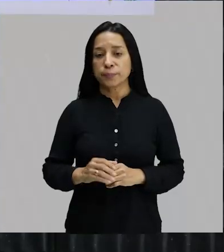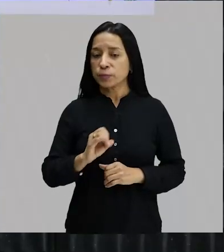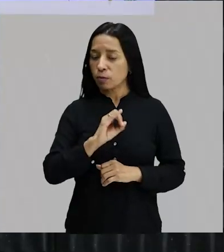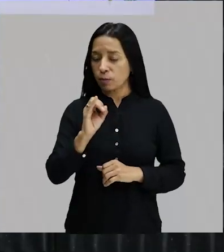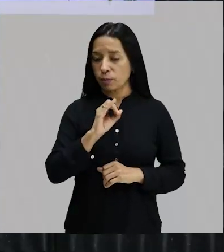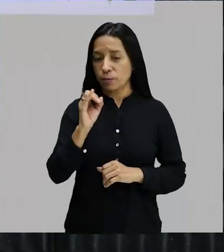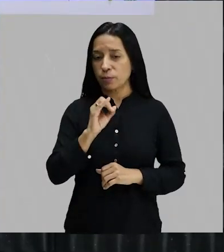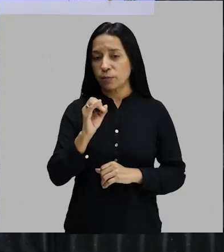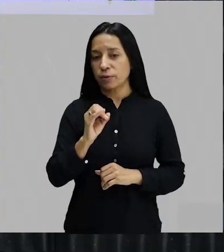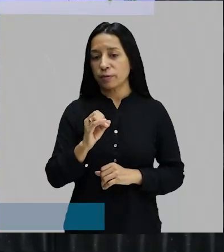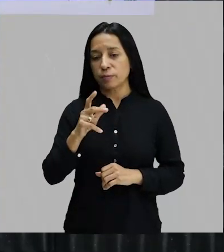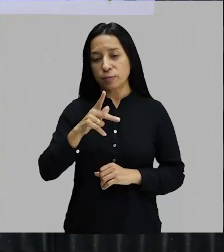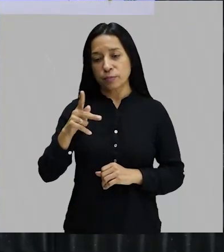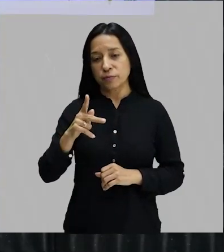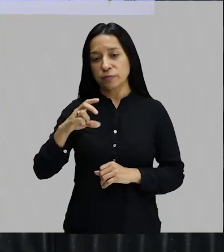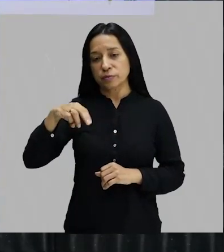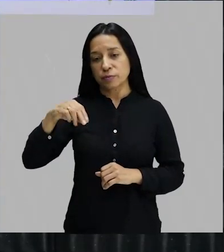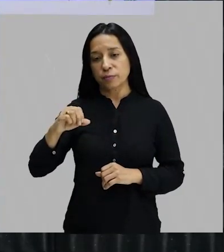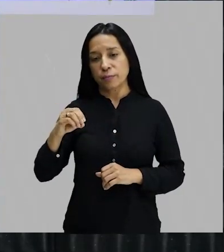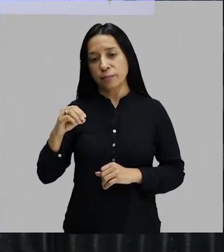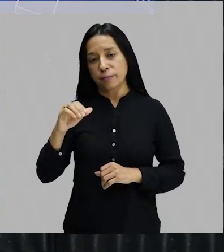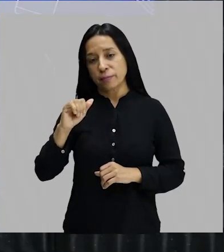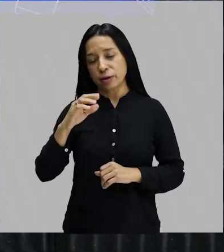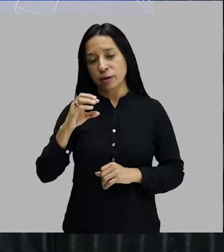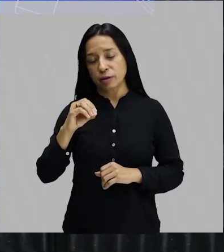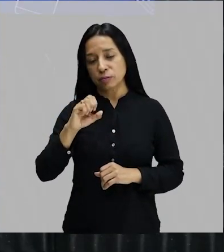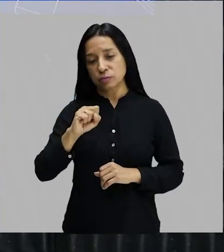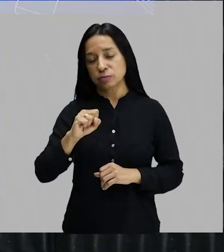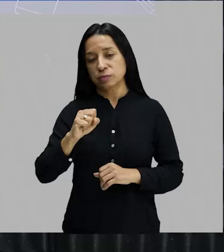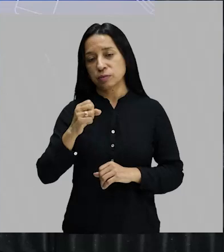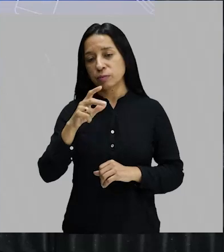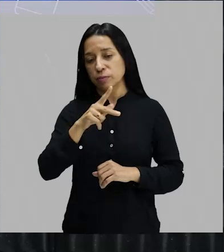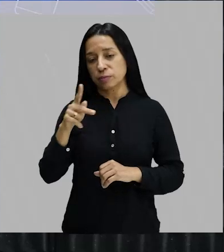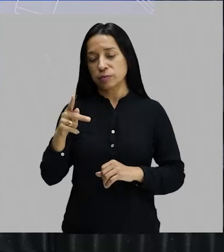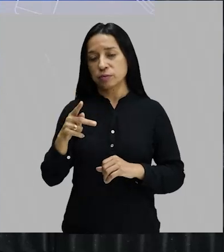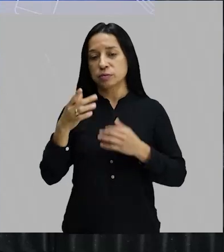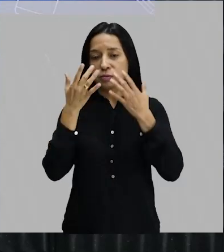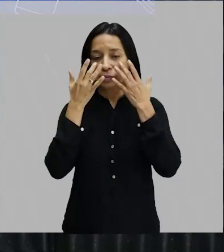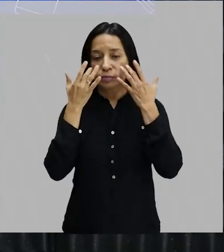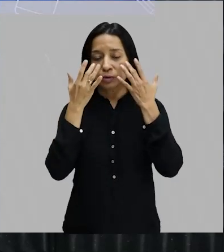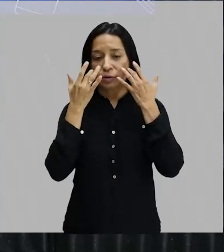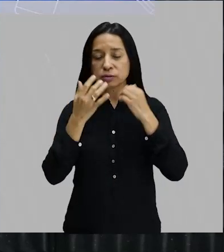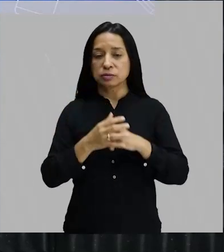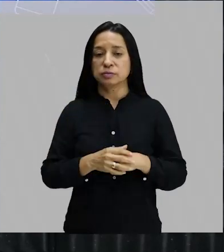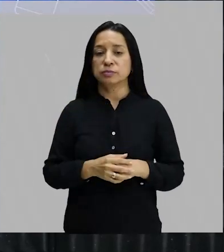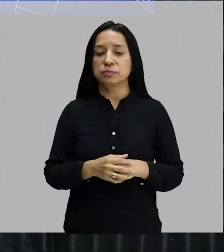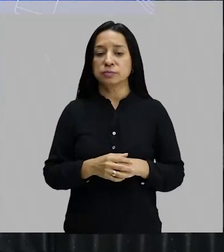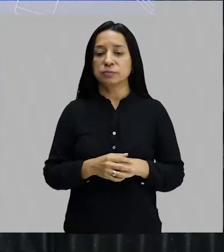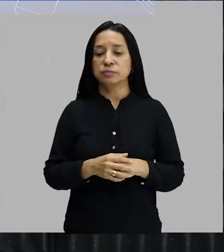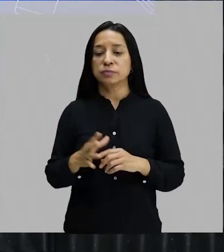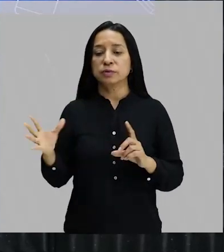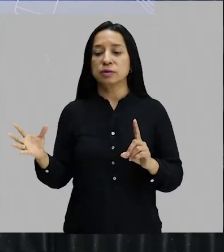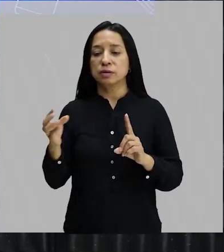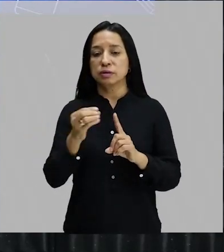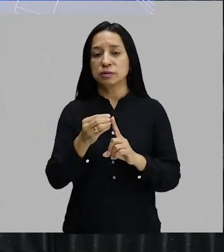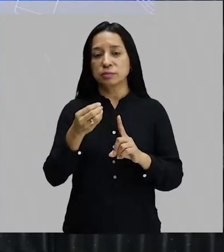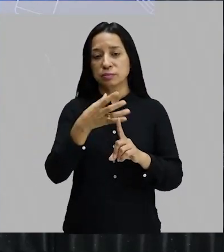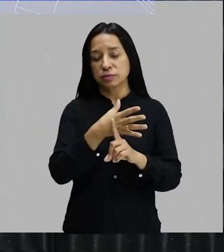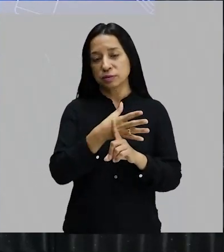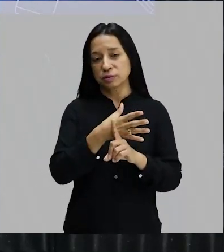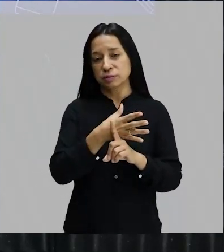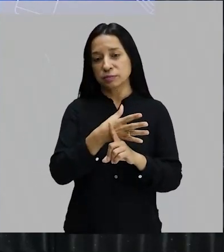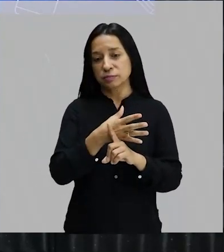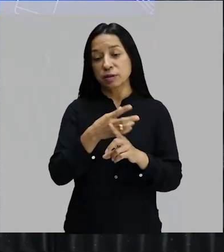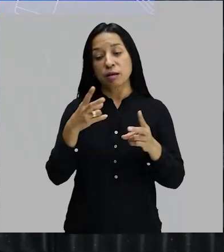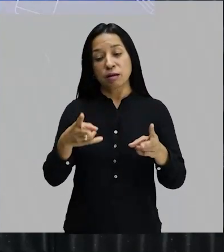Olá gente, professor Marcos da Ministra aqui, professor de arte, e hoje a vai falar sobre Semana de Arte Moderna. Atenção, porque a vai